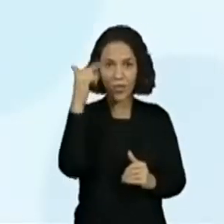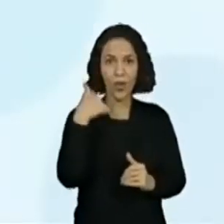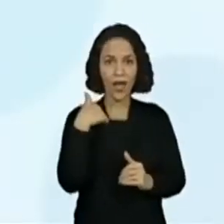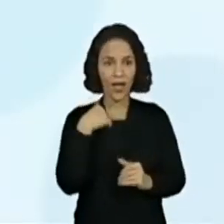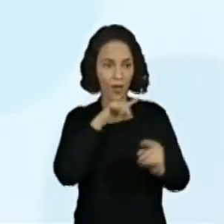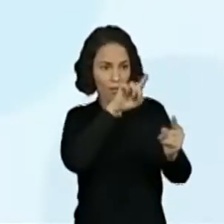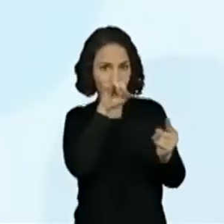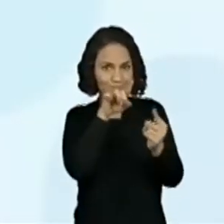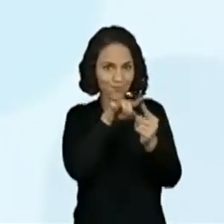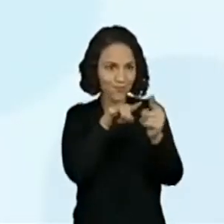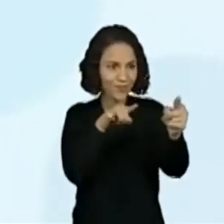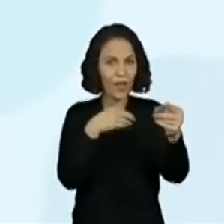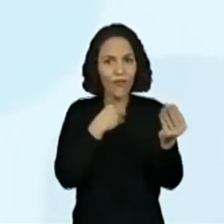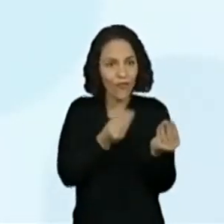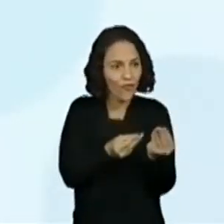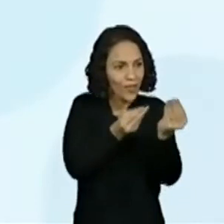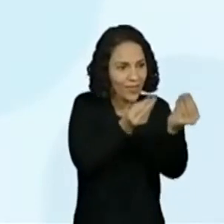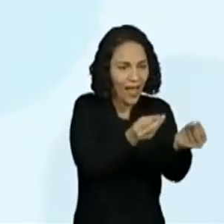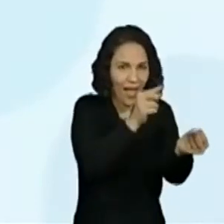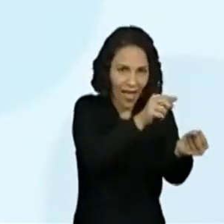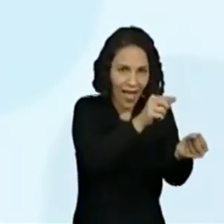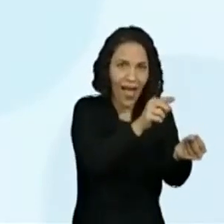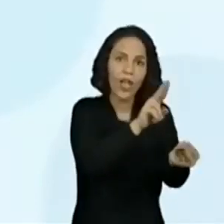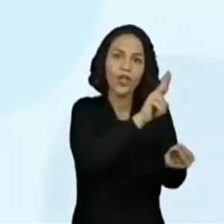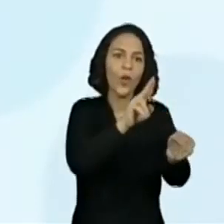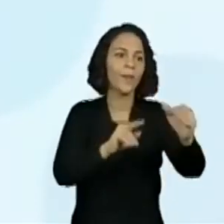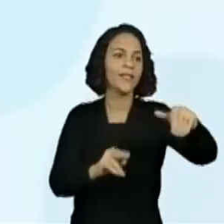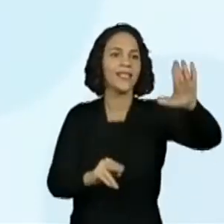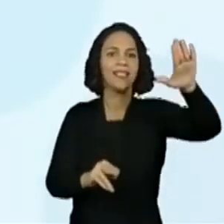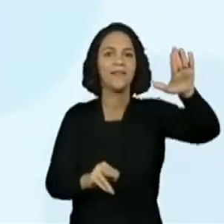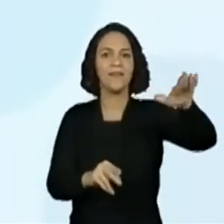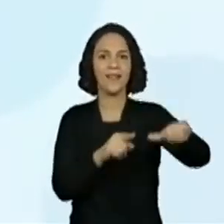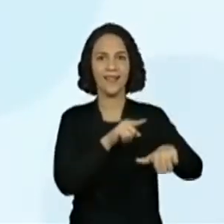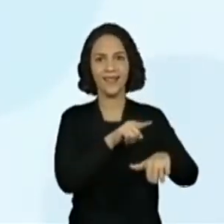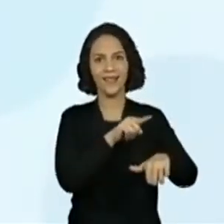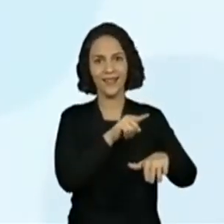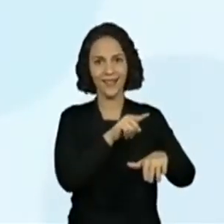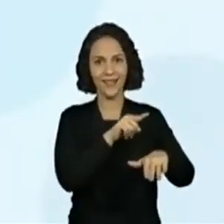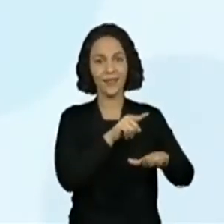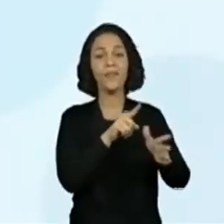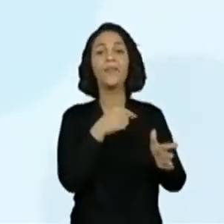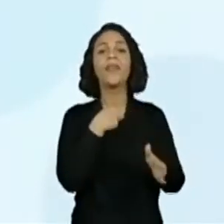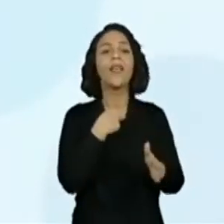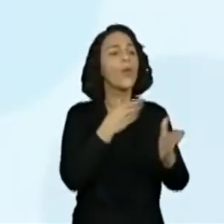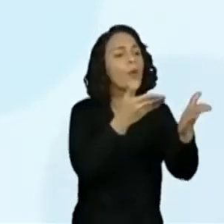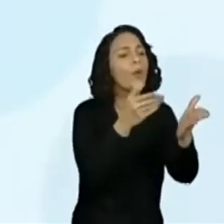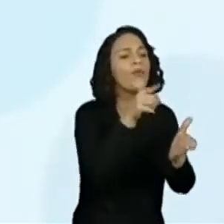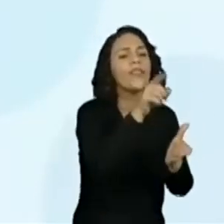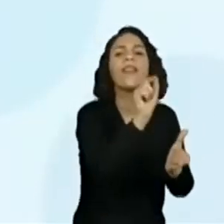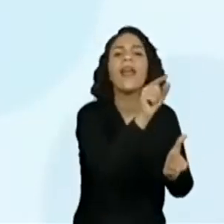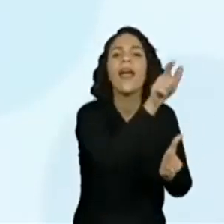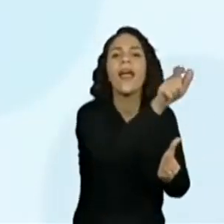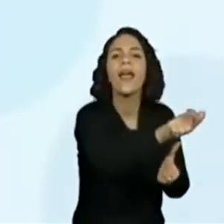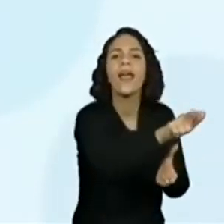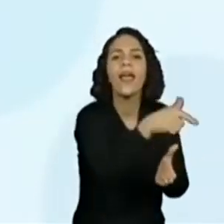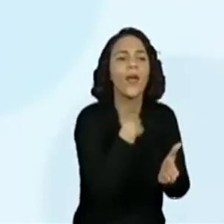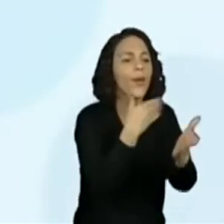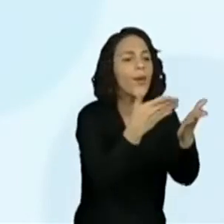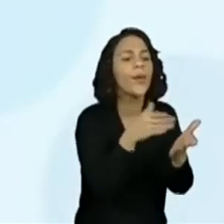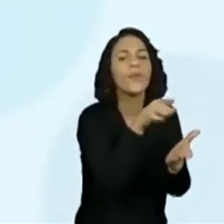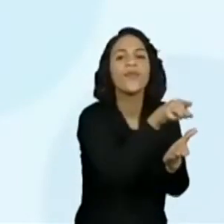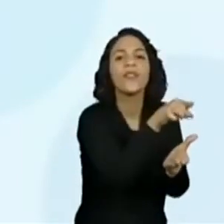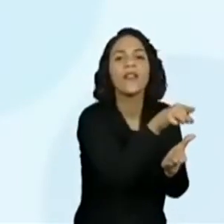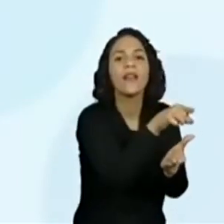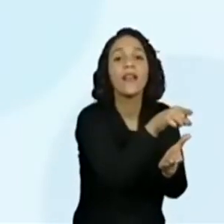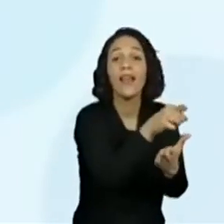Para quem? Olha como muda. Para quem? Quem que está sendo convidado? Quem está sendo convidado?